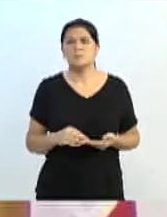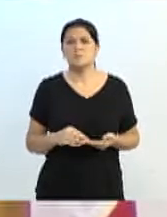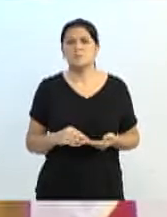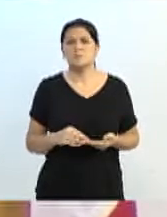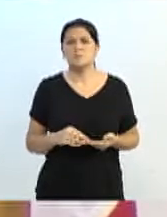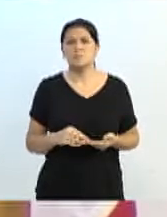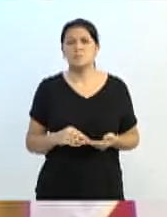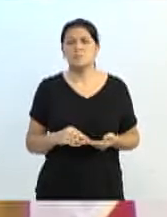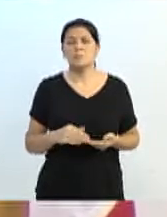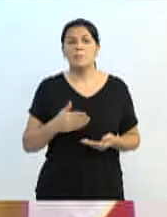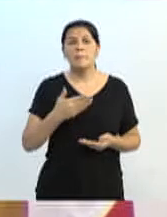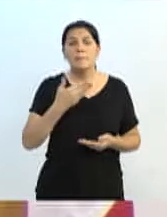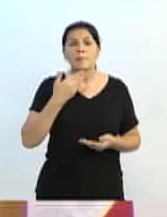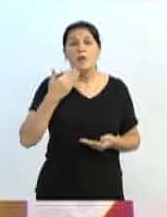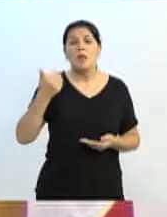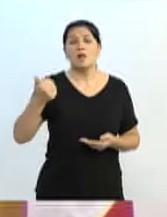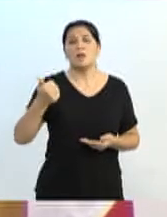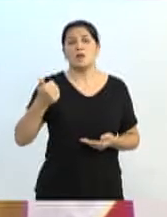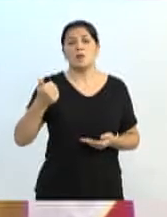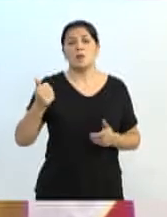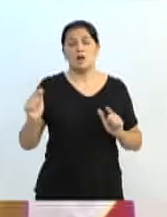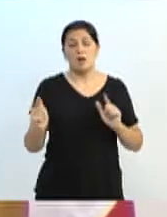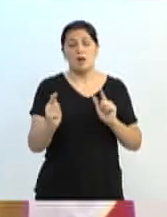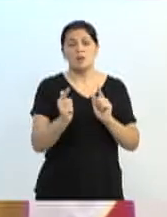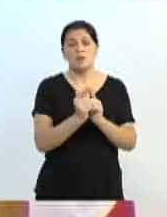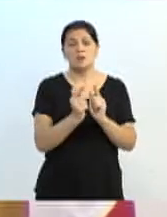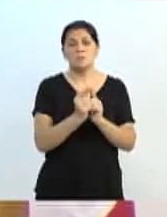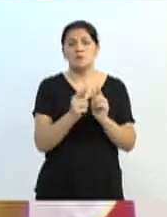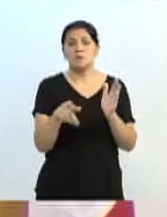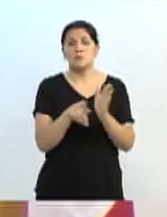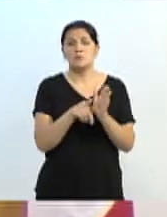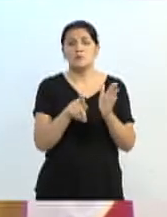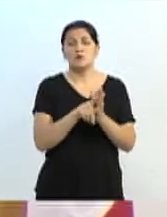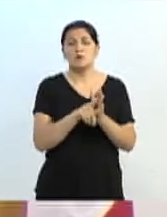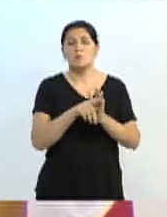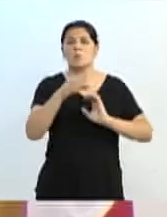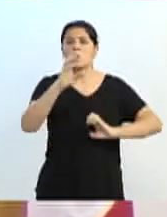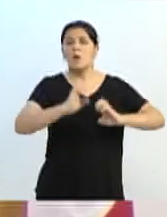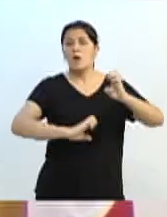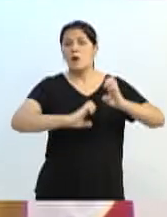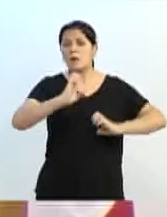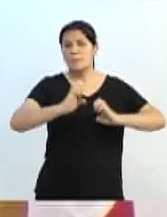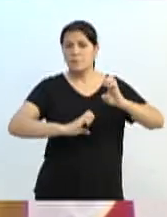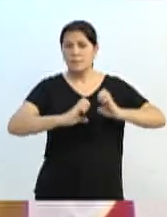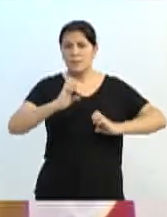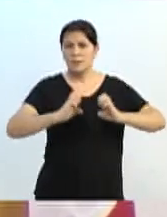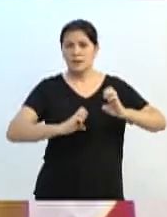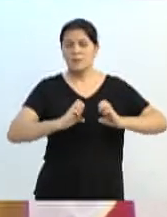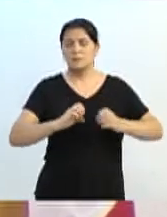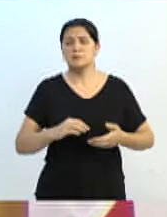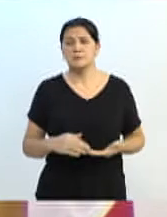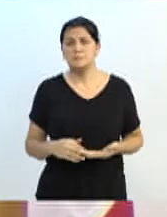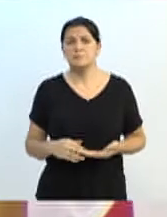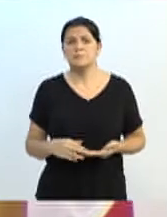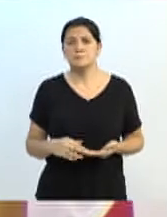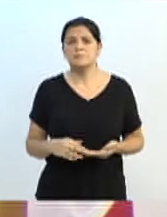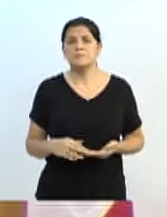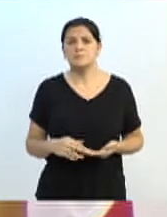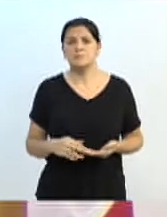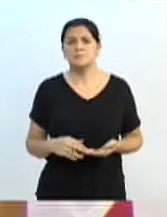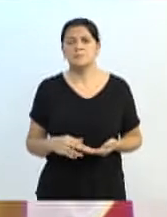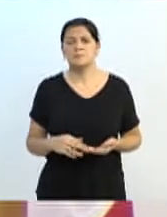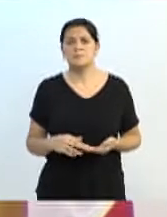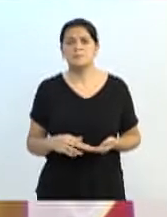atendimentos pela concessionária, pela permissionária da população e também ao desenvolvimento